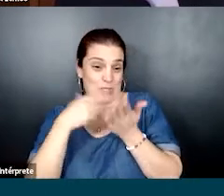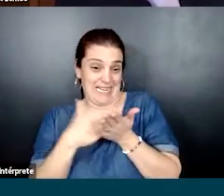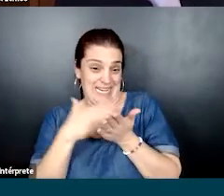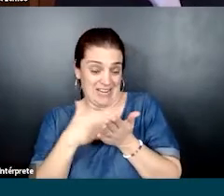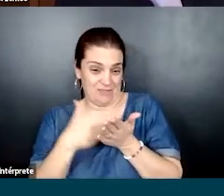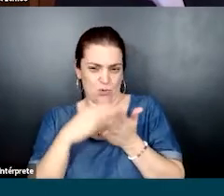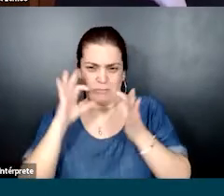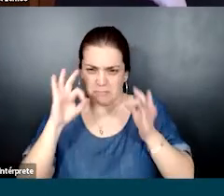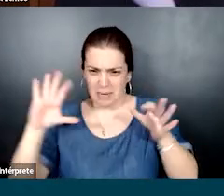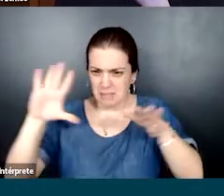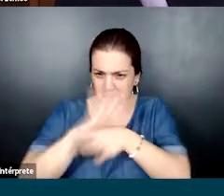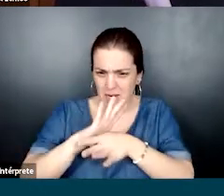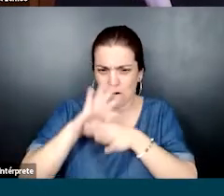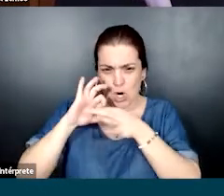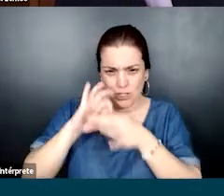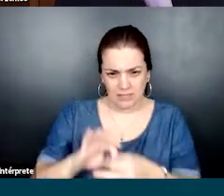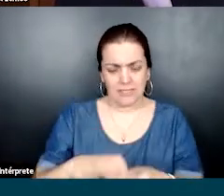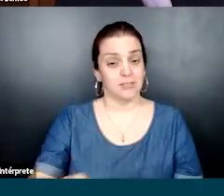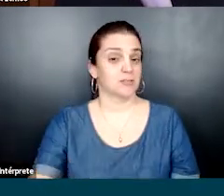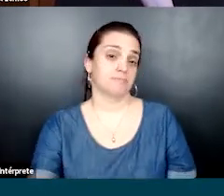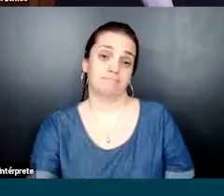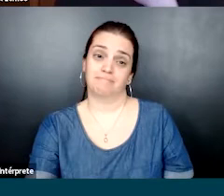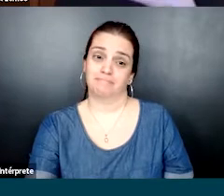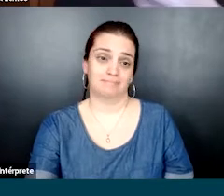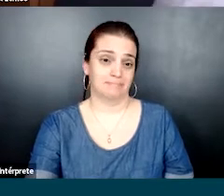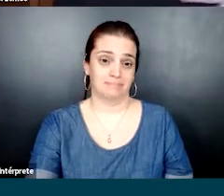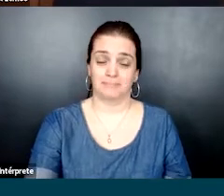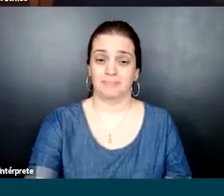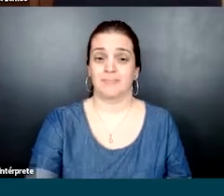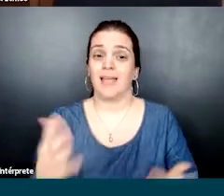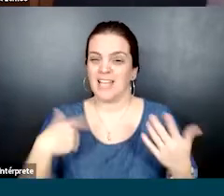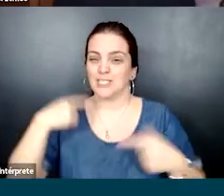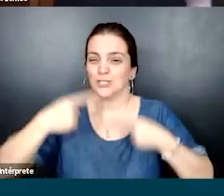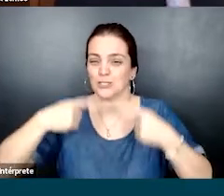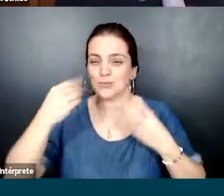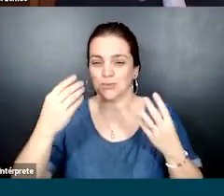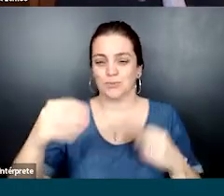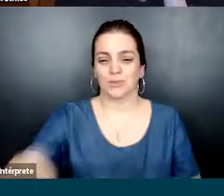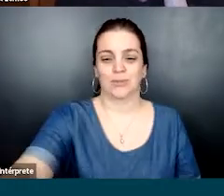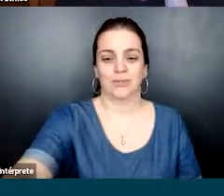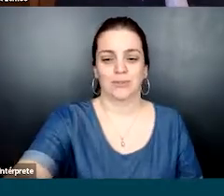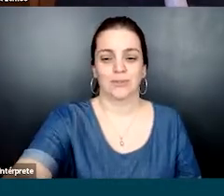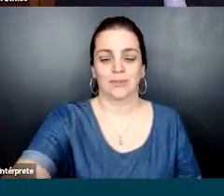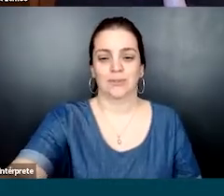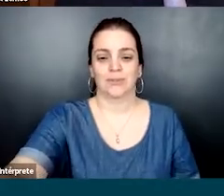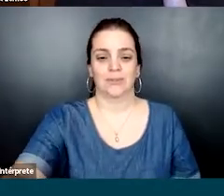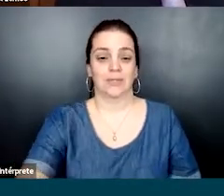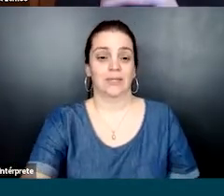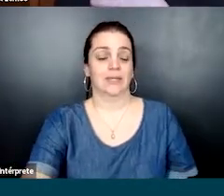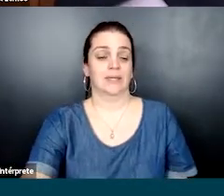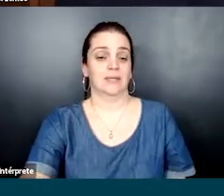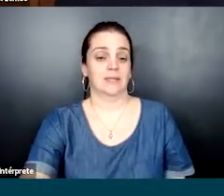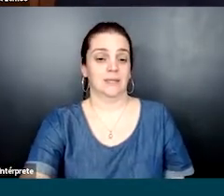escrito no livro, ele realmente vai se encaixar, assim, no nosso cenário real. Inclusive, é uma coisa que a gente discute muito no ambiente de design, né?